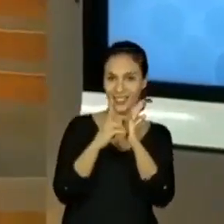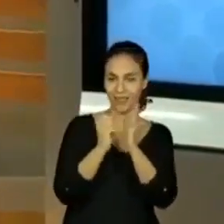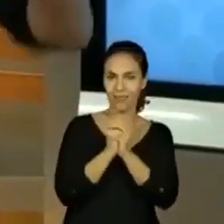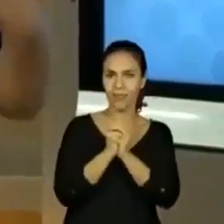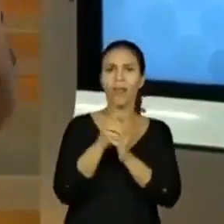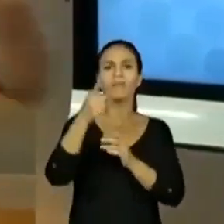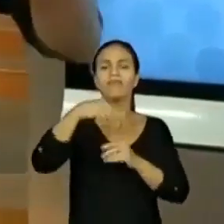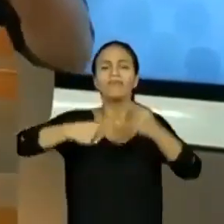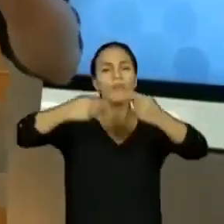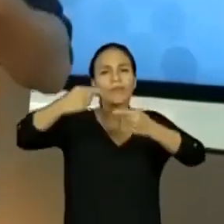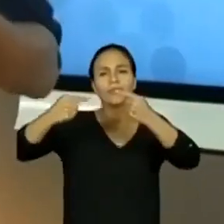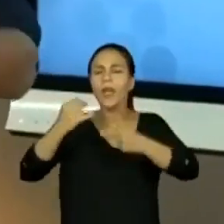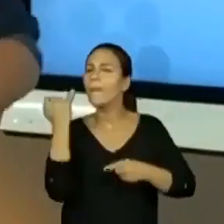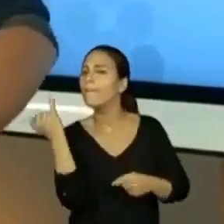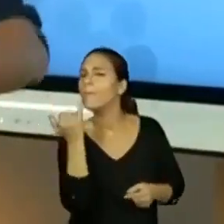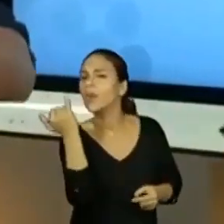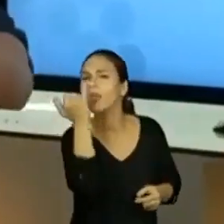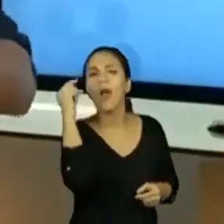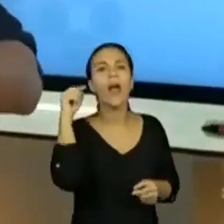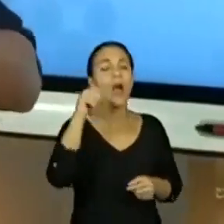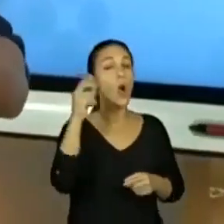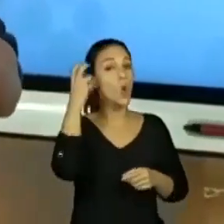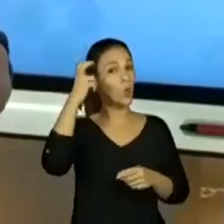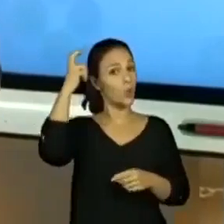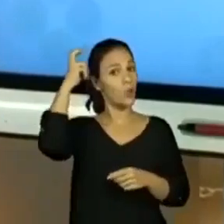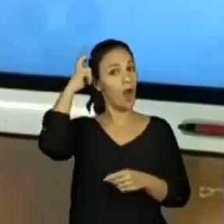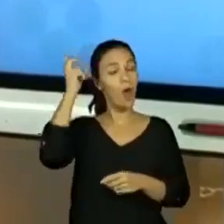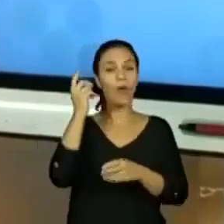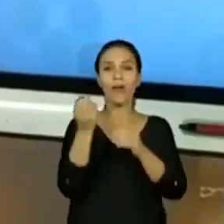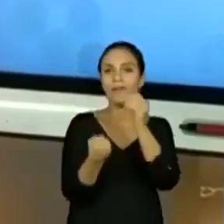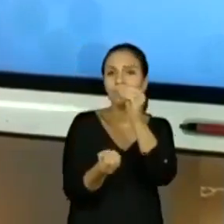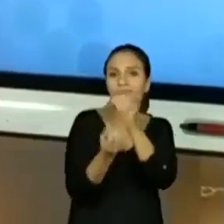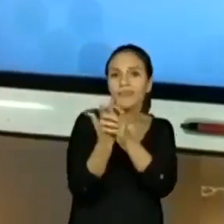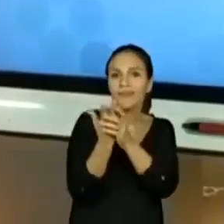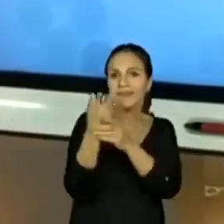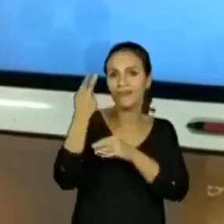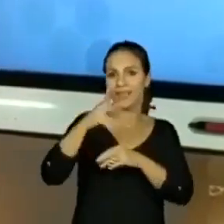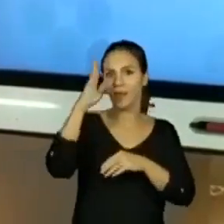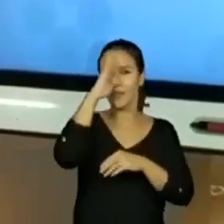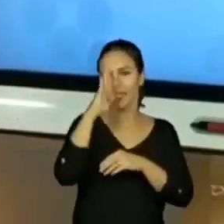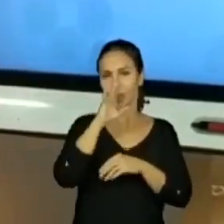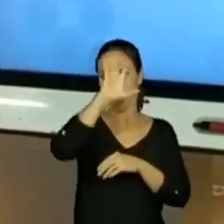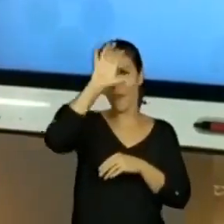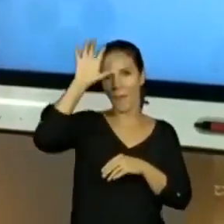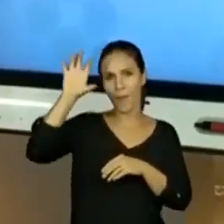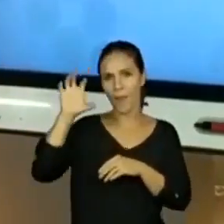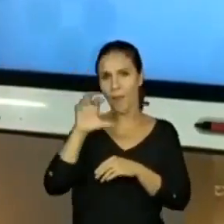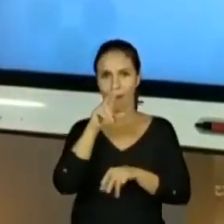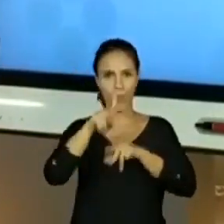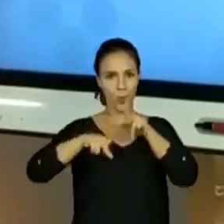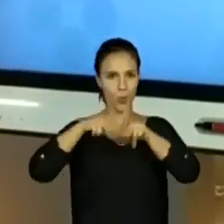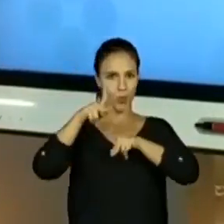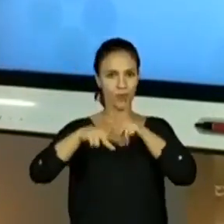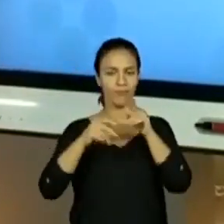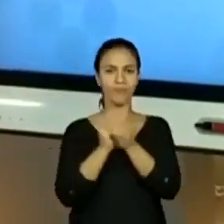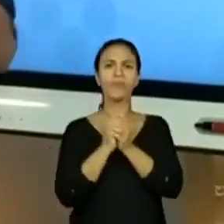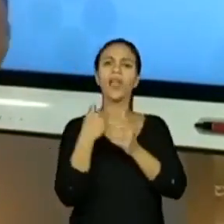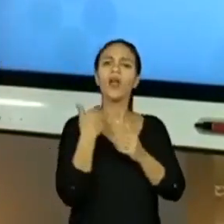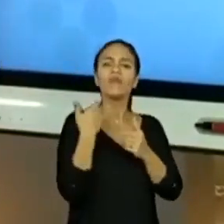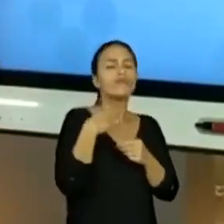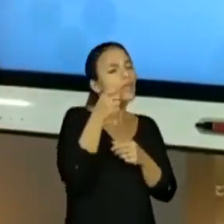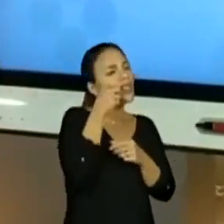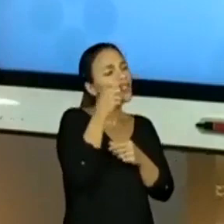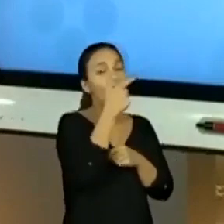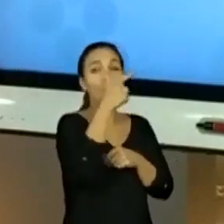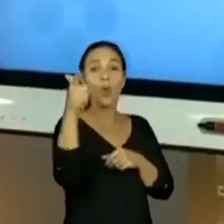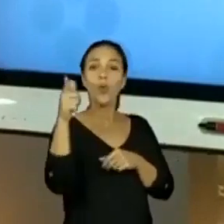cultural de toda esta população na formação do Brasil. Estava eu aqui, assistindo a aula dos outros professores,